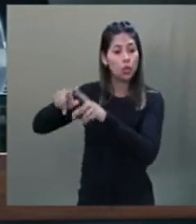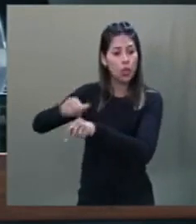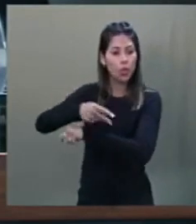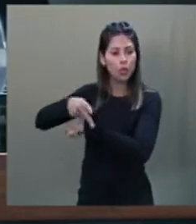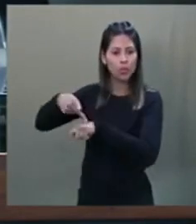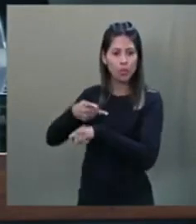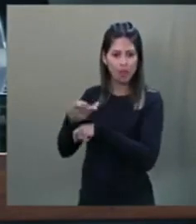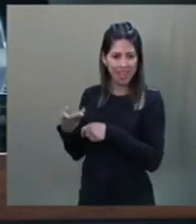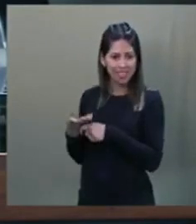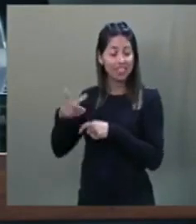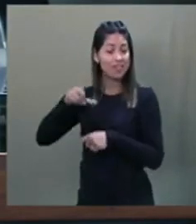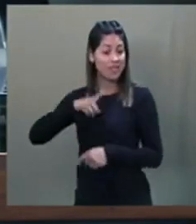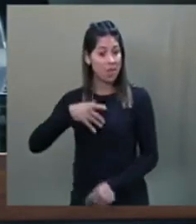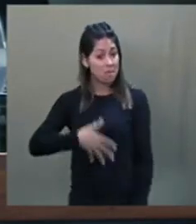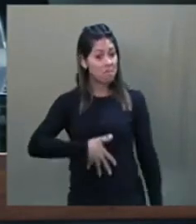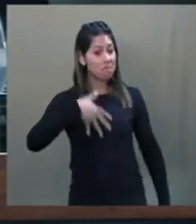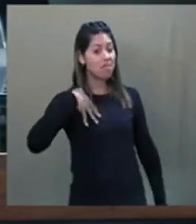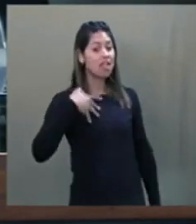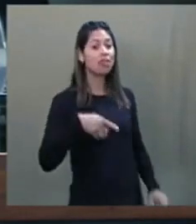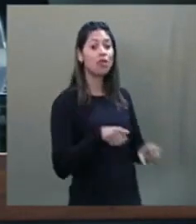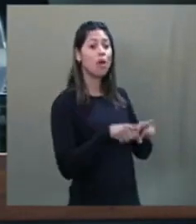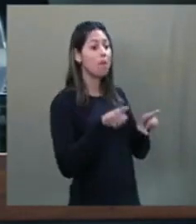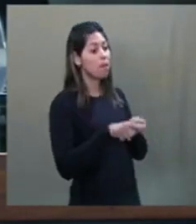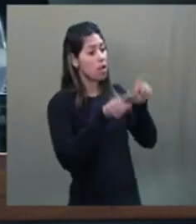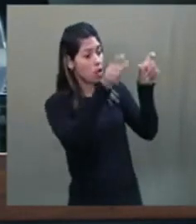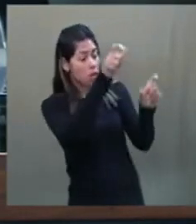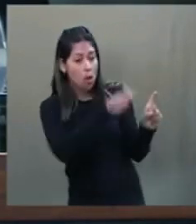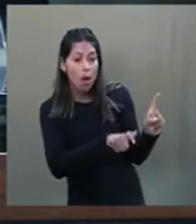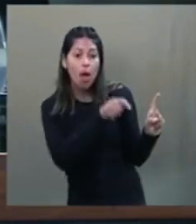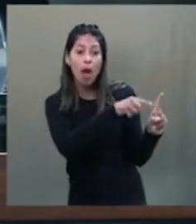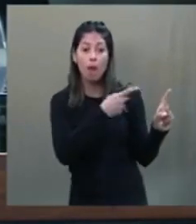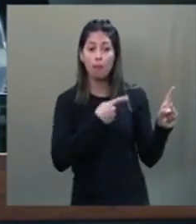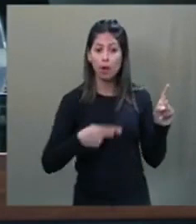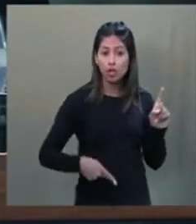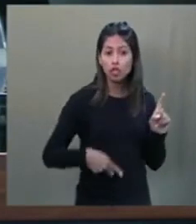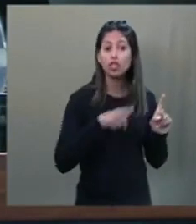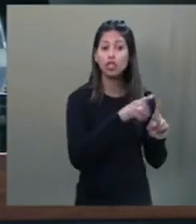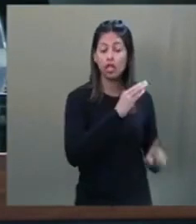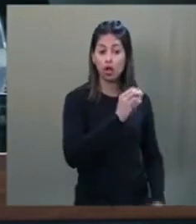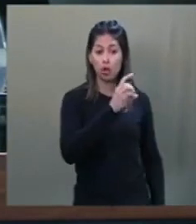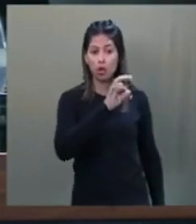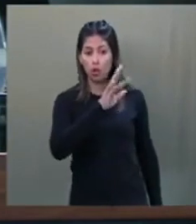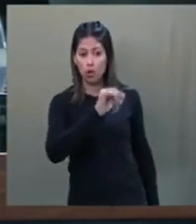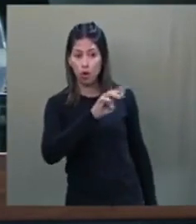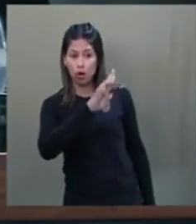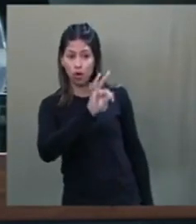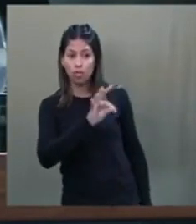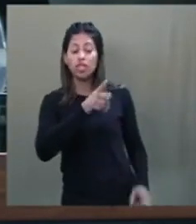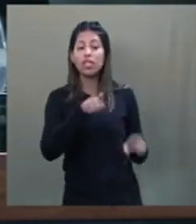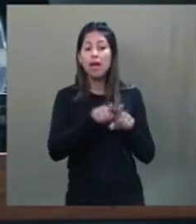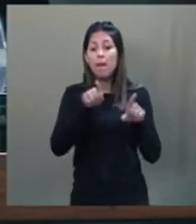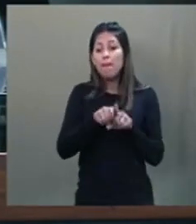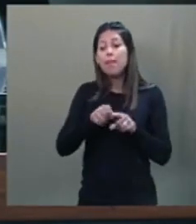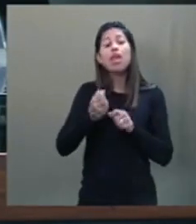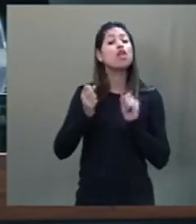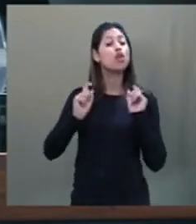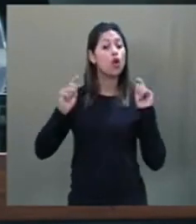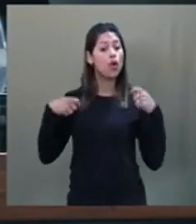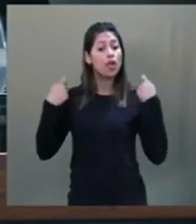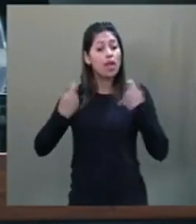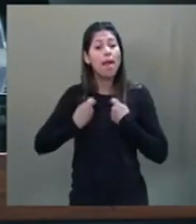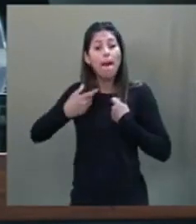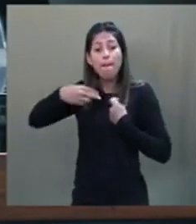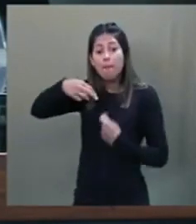Meus reconhecimentos ao presidente da Corte e ministro Luiz Edson Fachin. Quero aqui expressar a minha